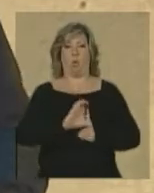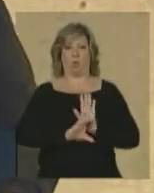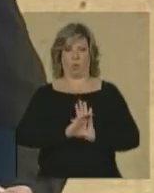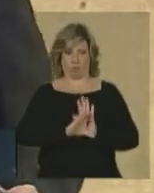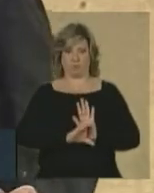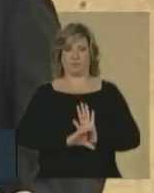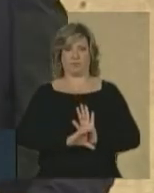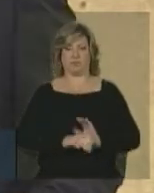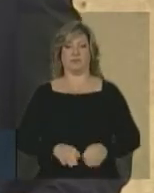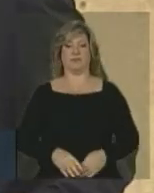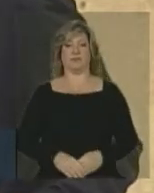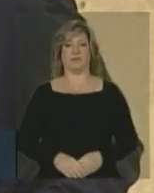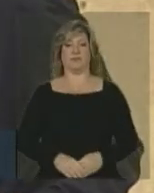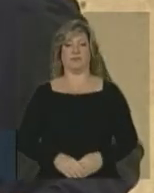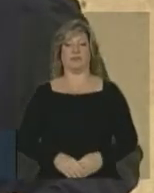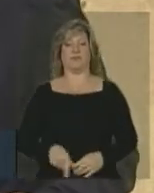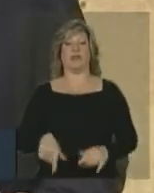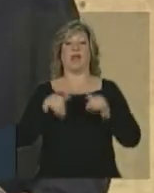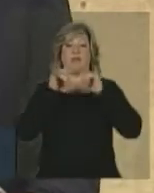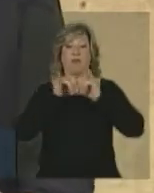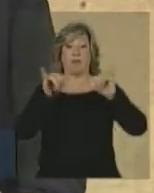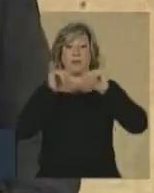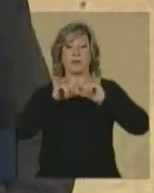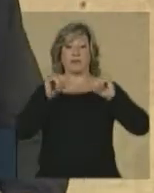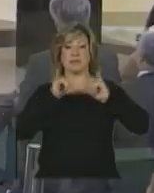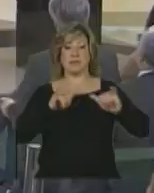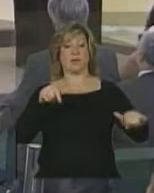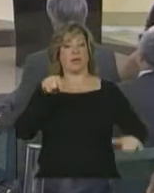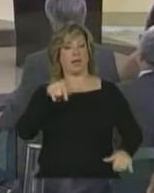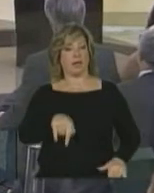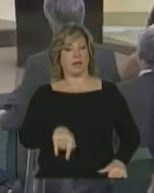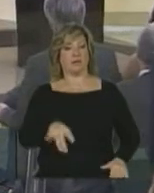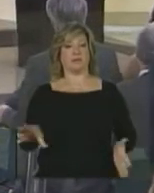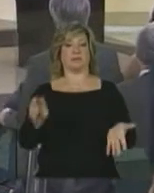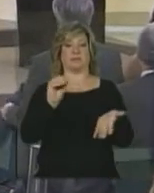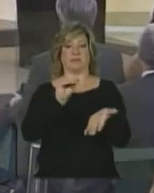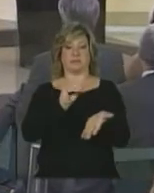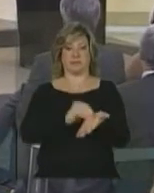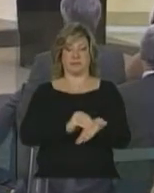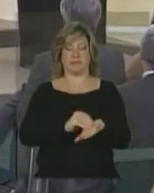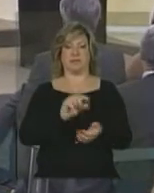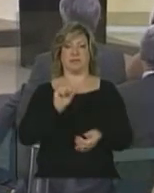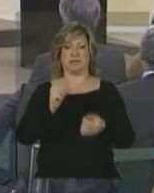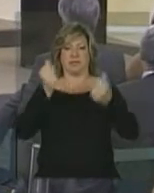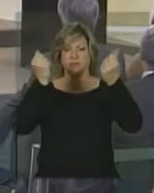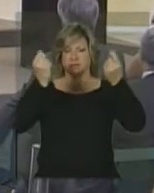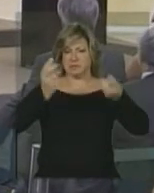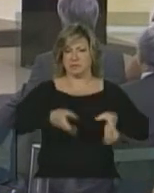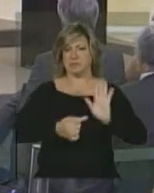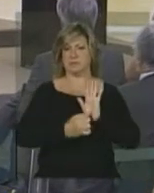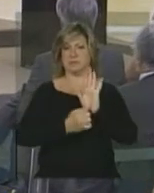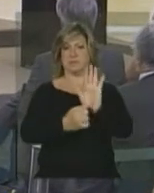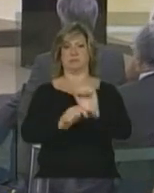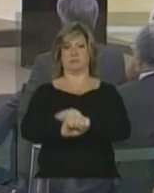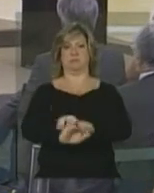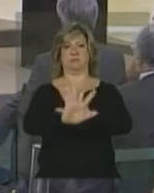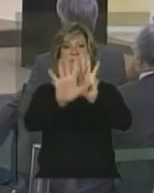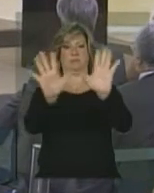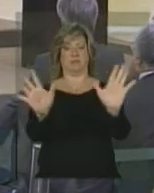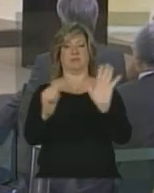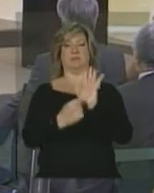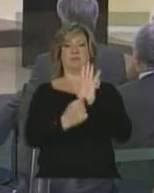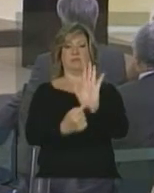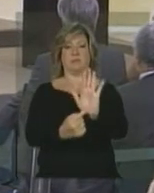a informação, ela será colocada com extrema publicidade e com